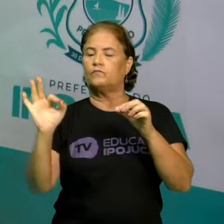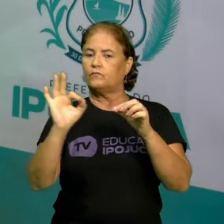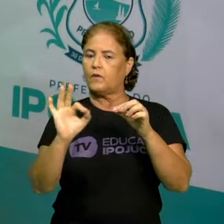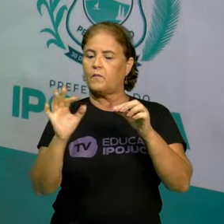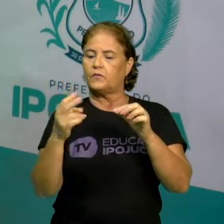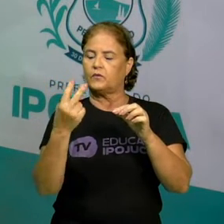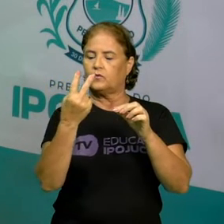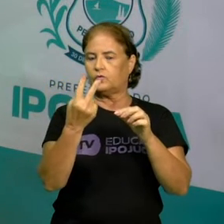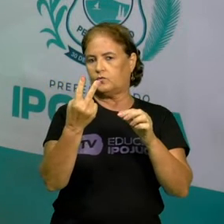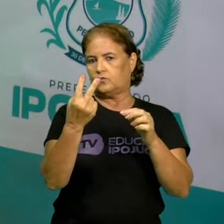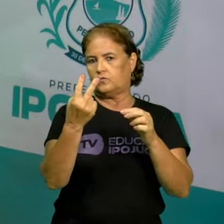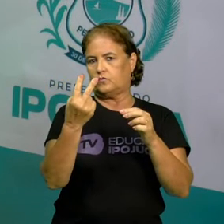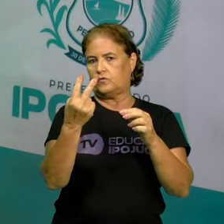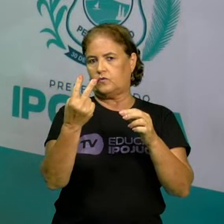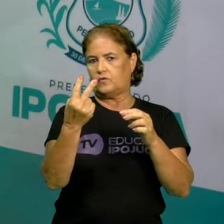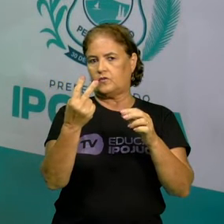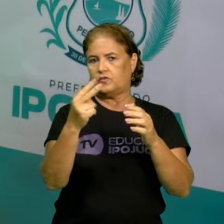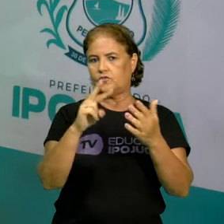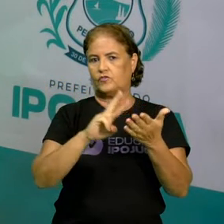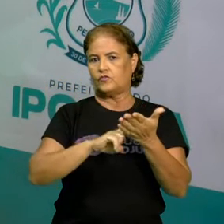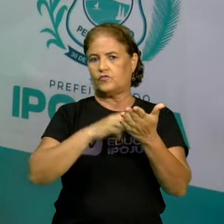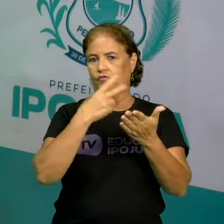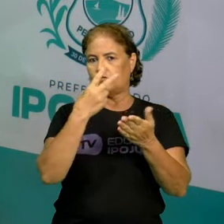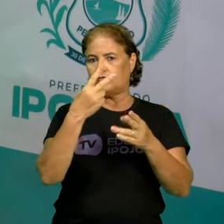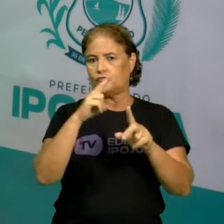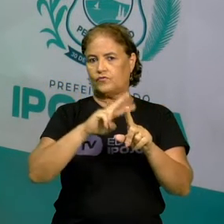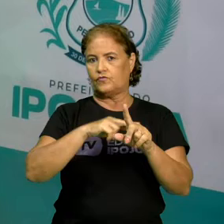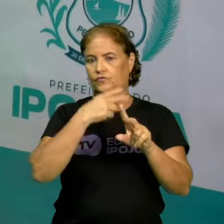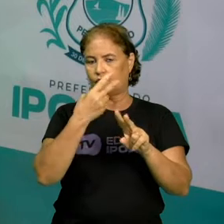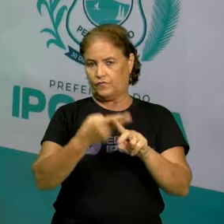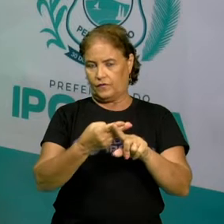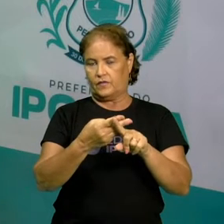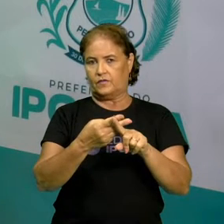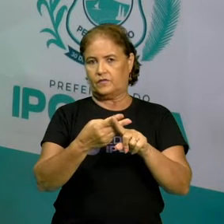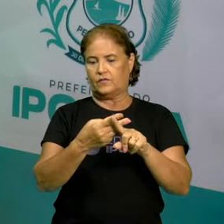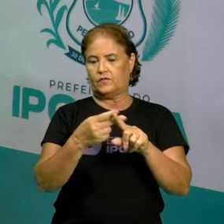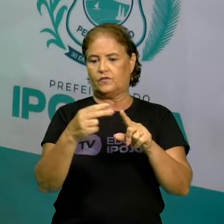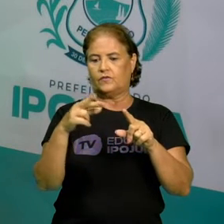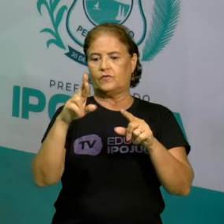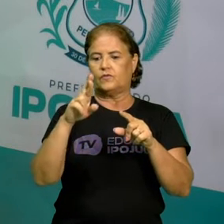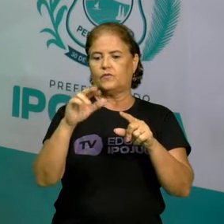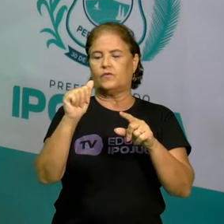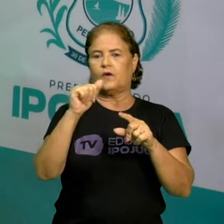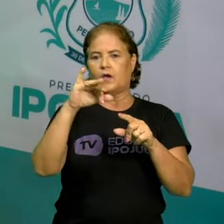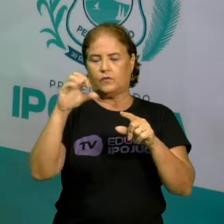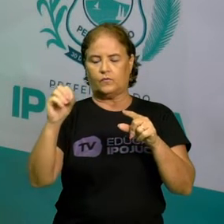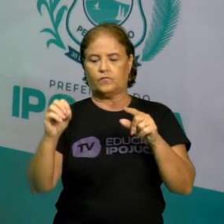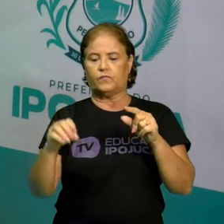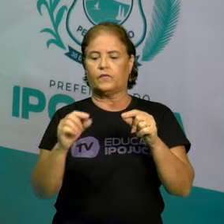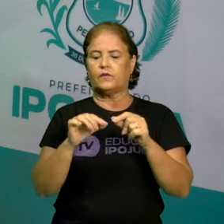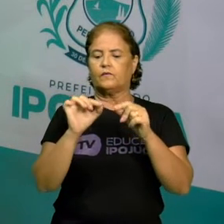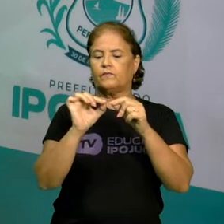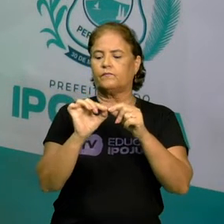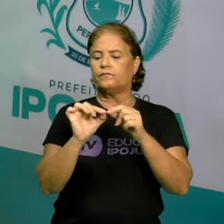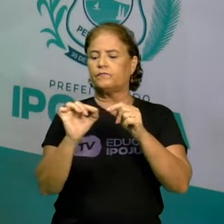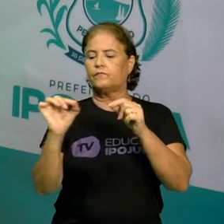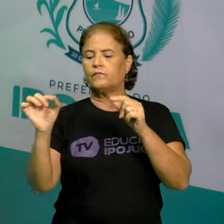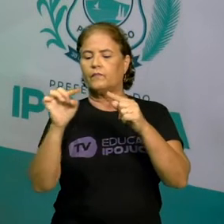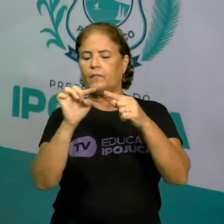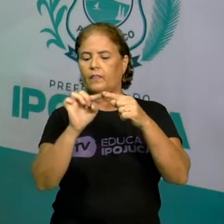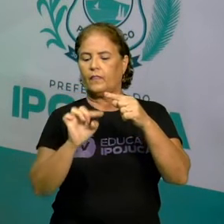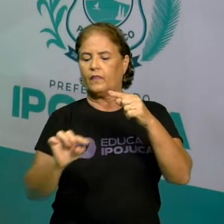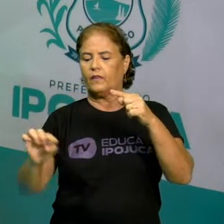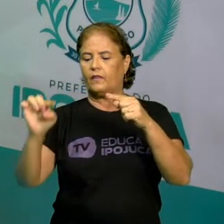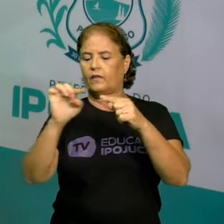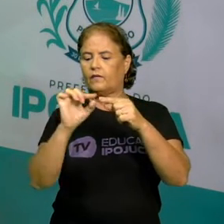Arquimedes descobriu? Que a razão entre o comprimento da circunferência e o diâmetro daria o